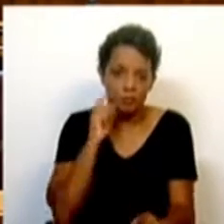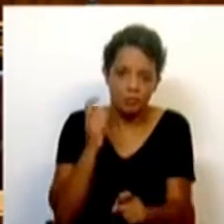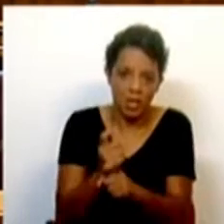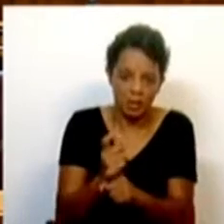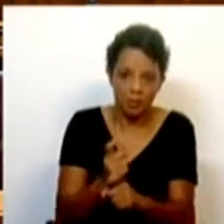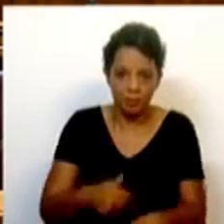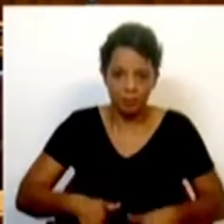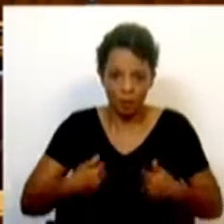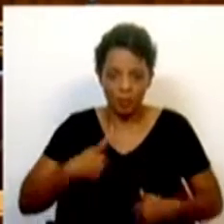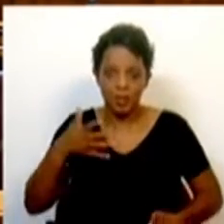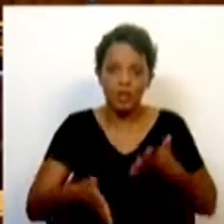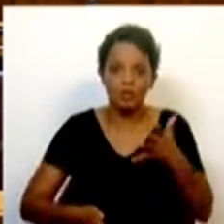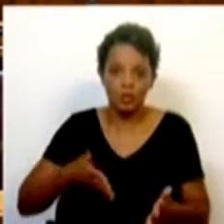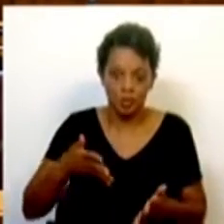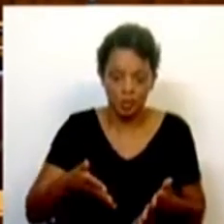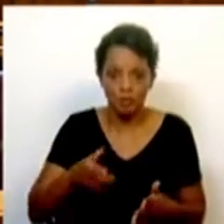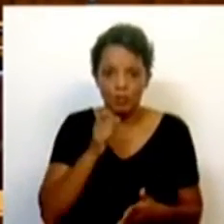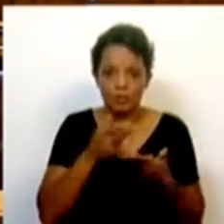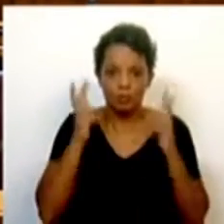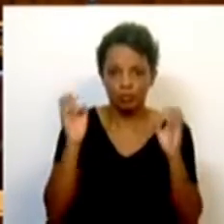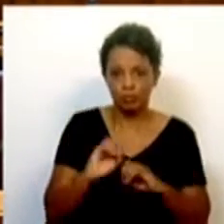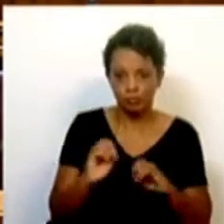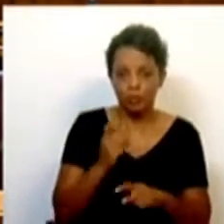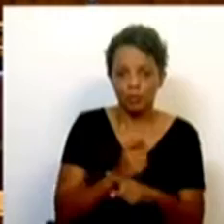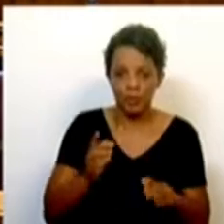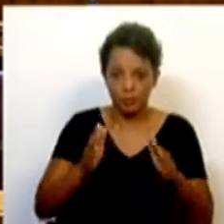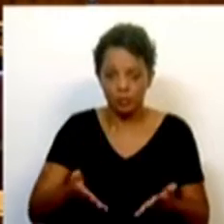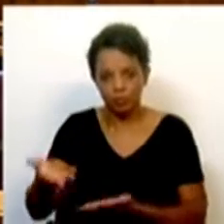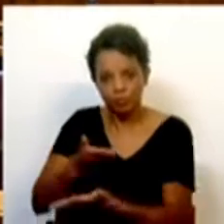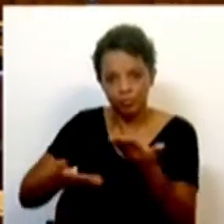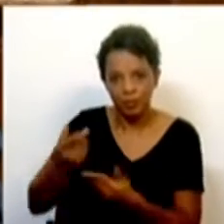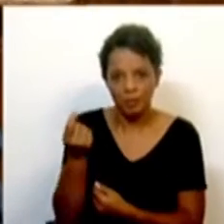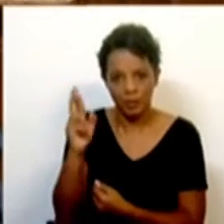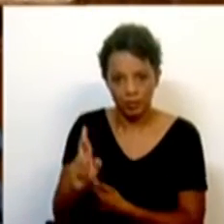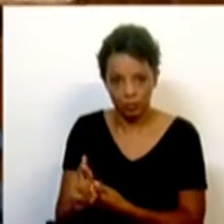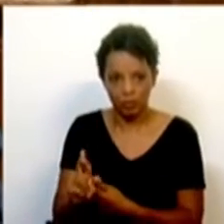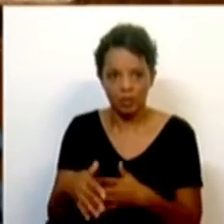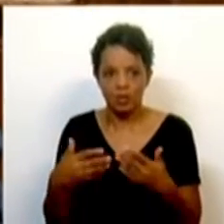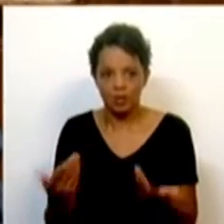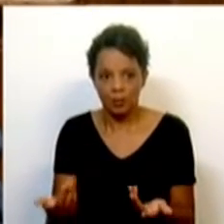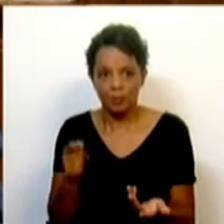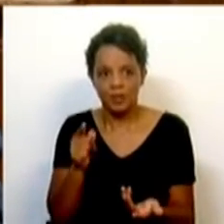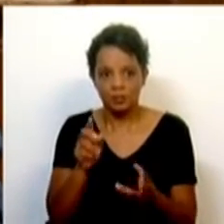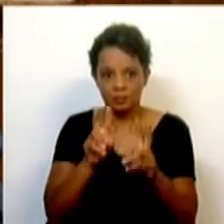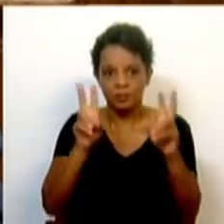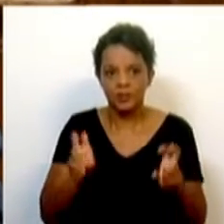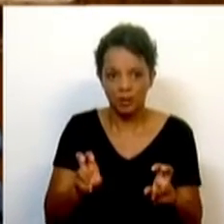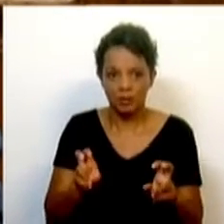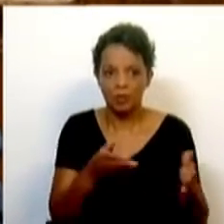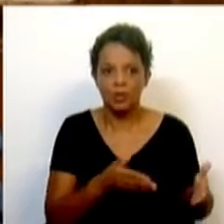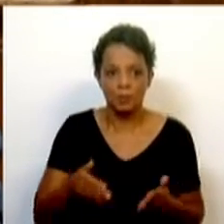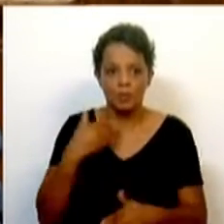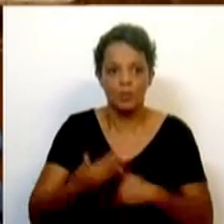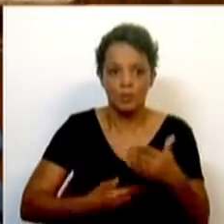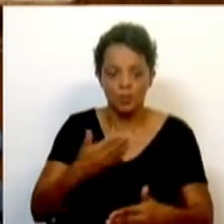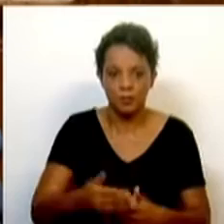que a própria indústria pode não estar disponível porque é preciso negociar preços. E, portanto, essa é uma questão, um bocaminho que estamos a